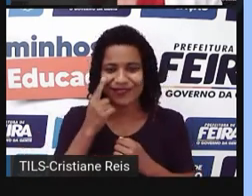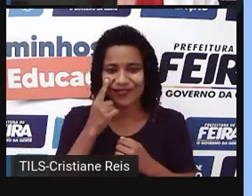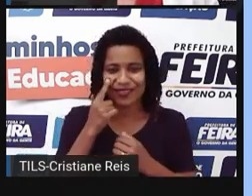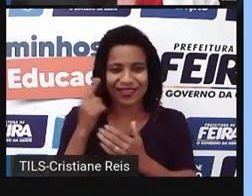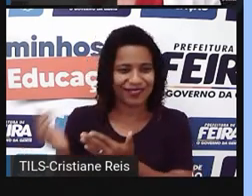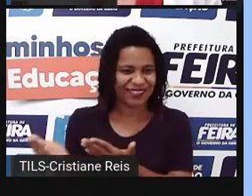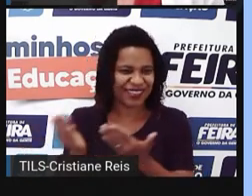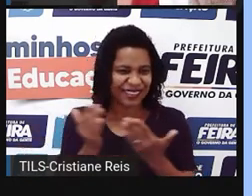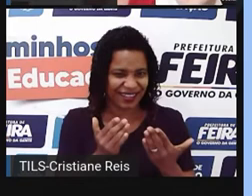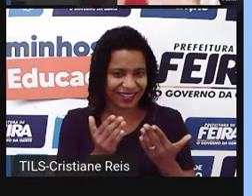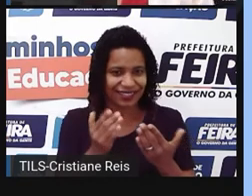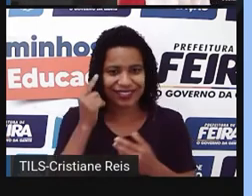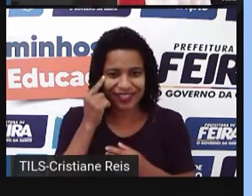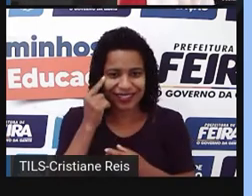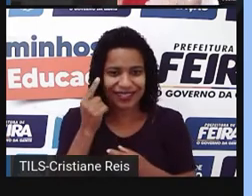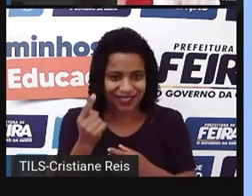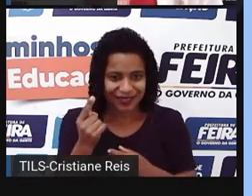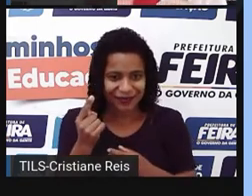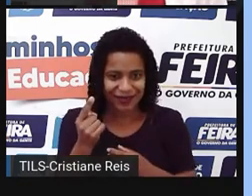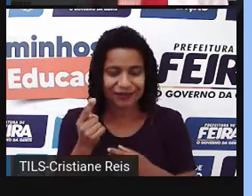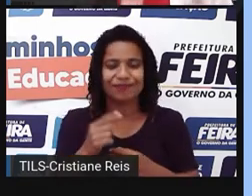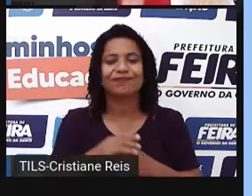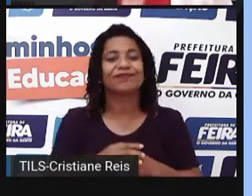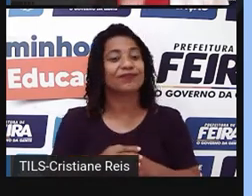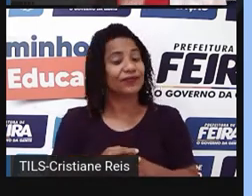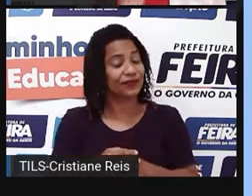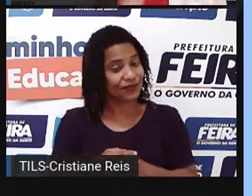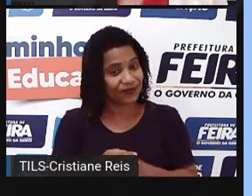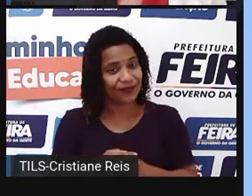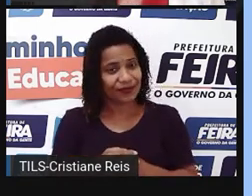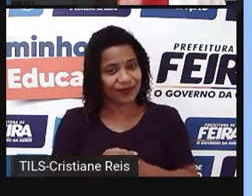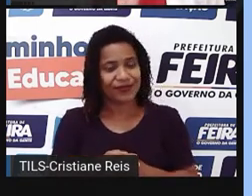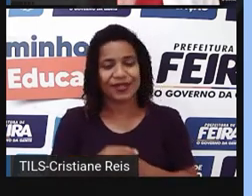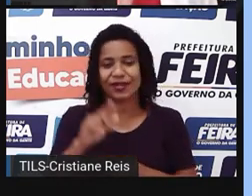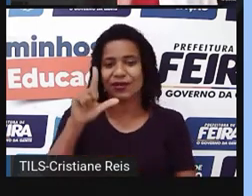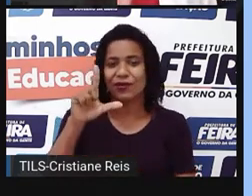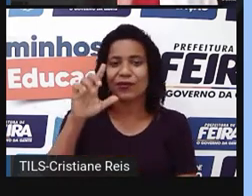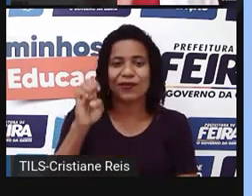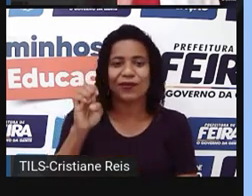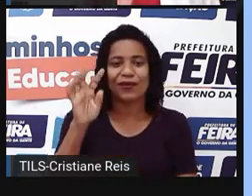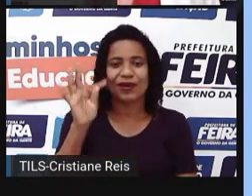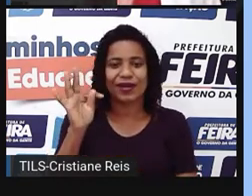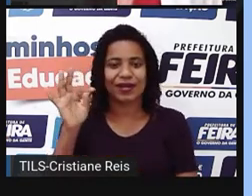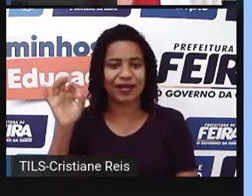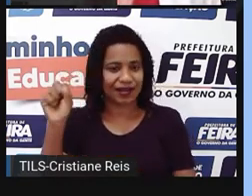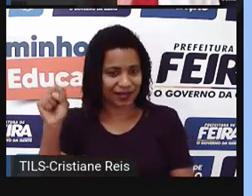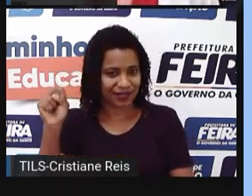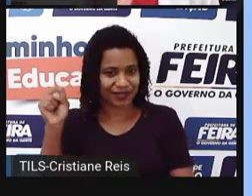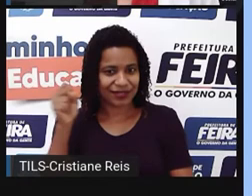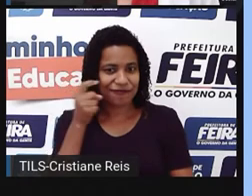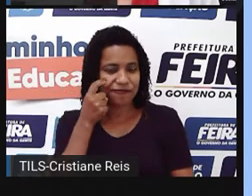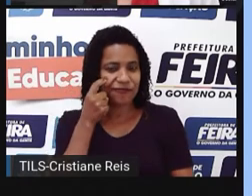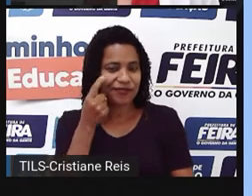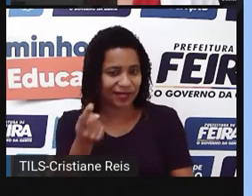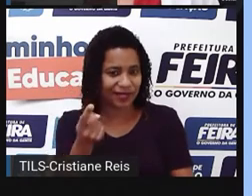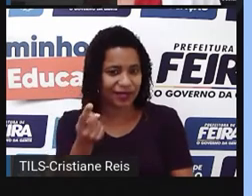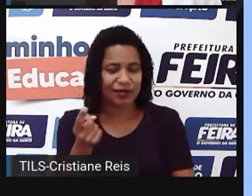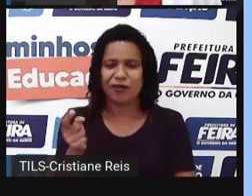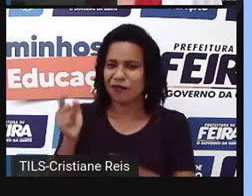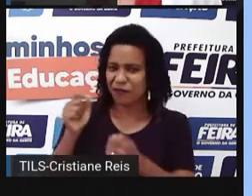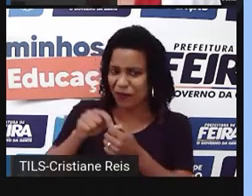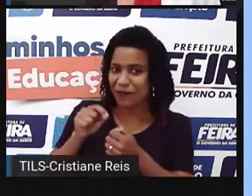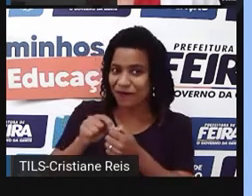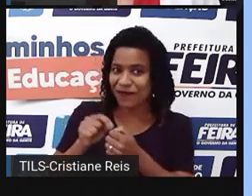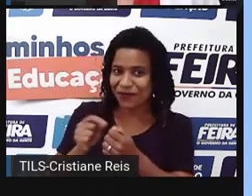let's para que a linguagem ficasse mais polida, mais educada. Então, vamos fazer isto? Ou não